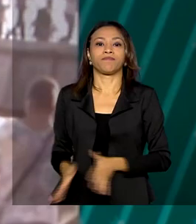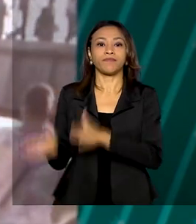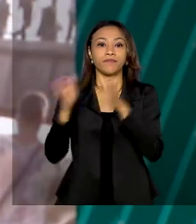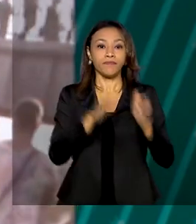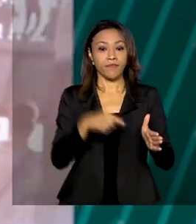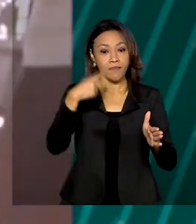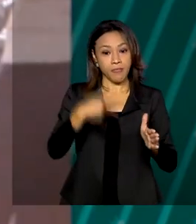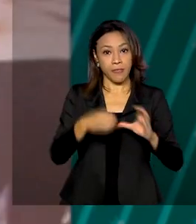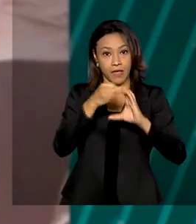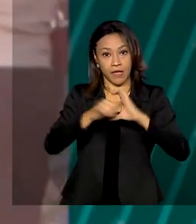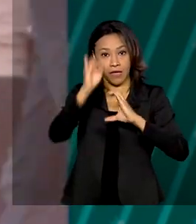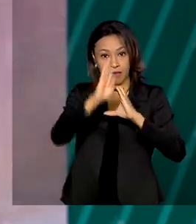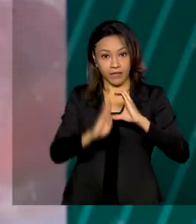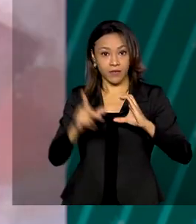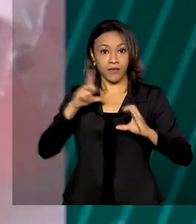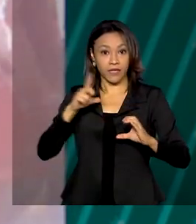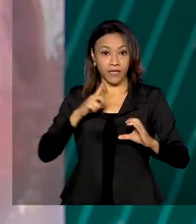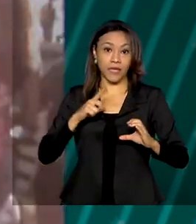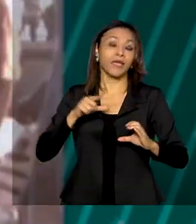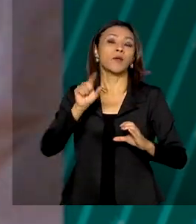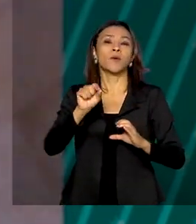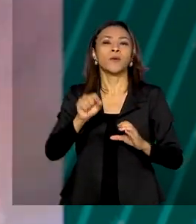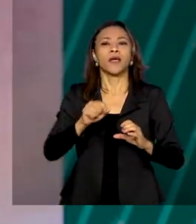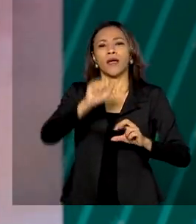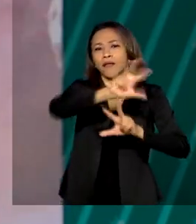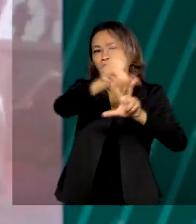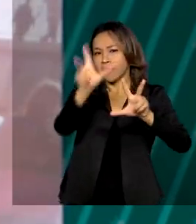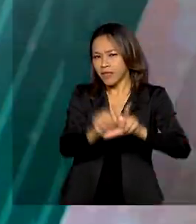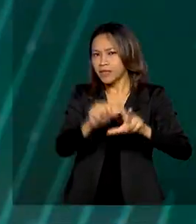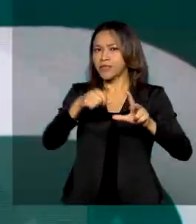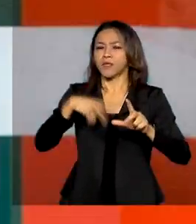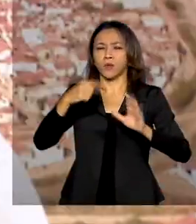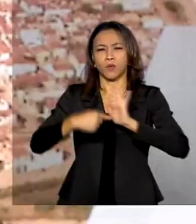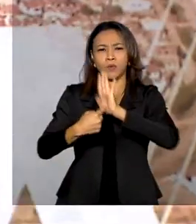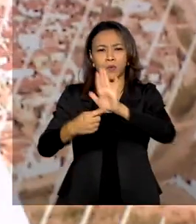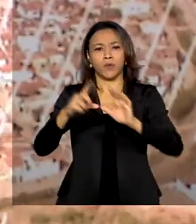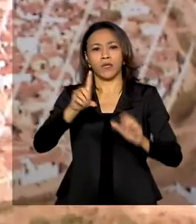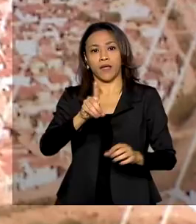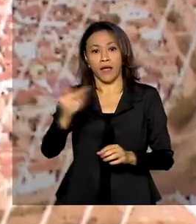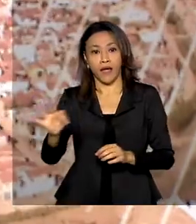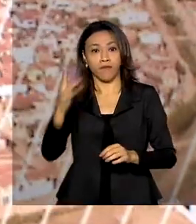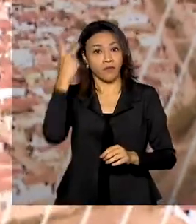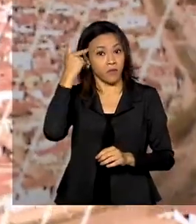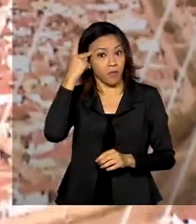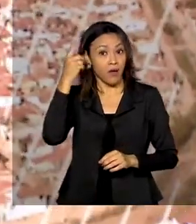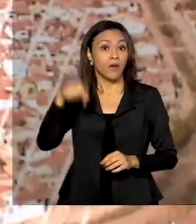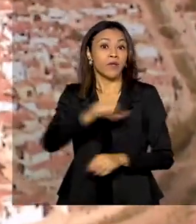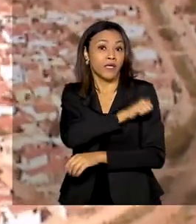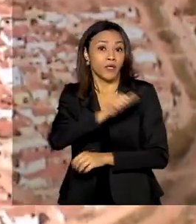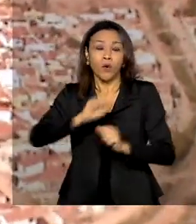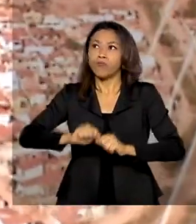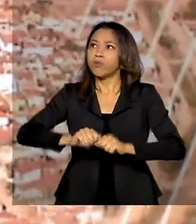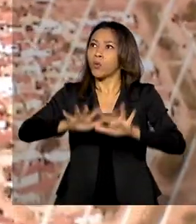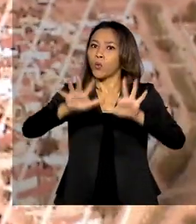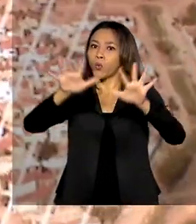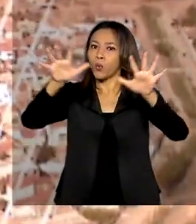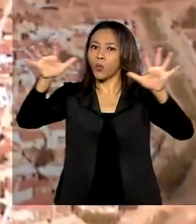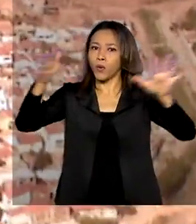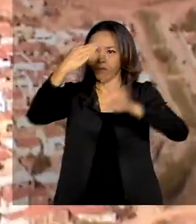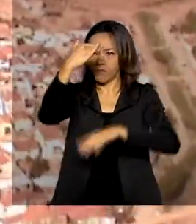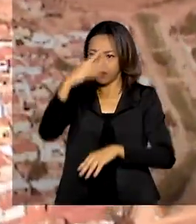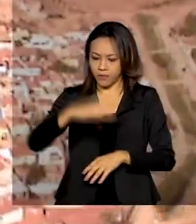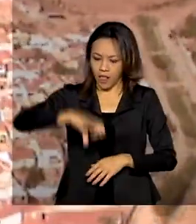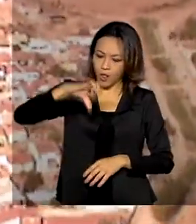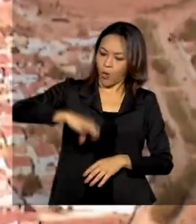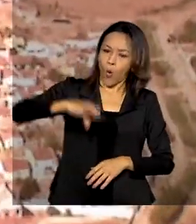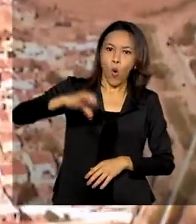empresa pública que opera a TV Brasil, faz transmissões para o DF, São Paulo e Rio de Janeiro e é a nona colocada em audiência entre os